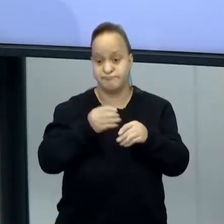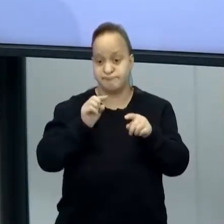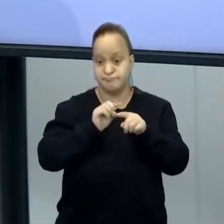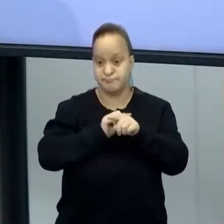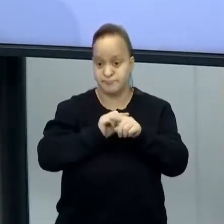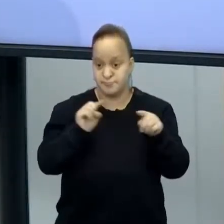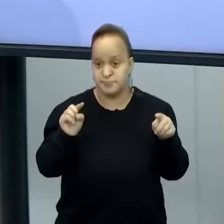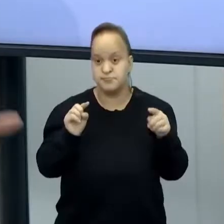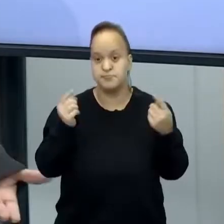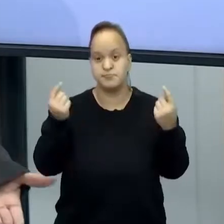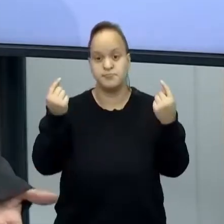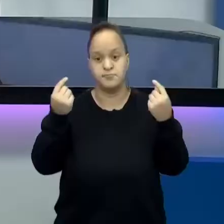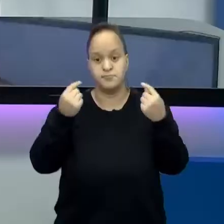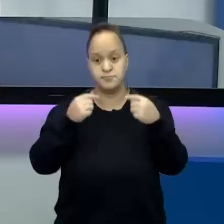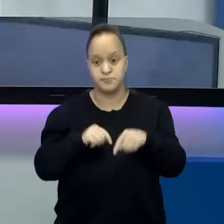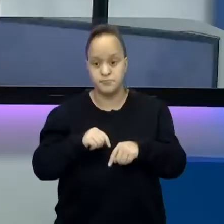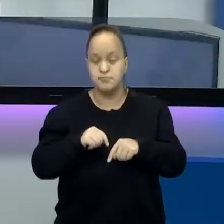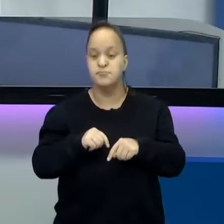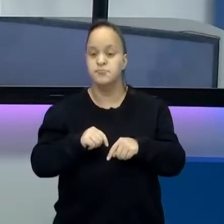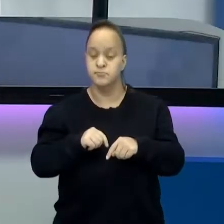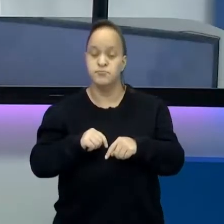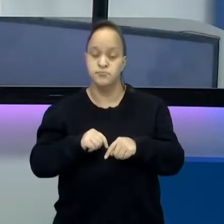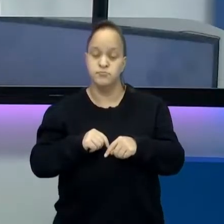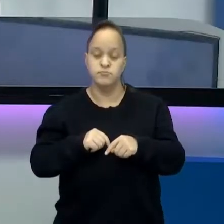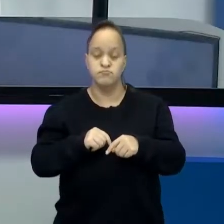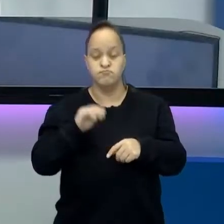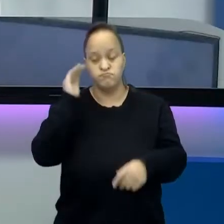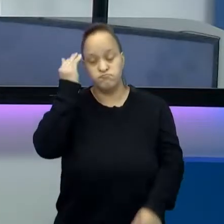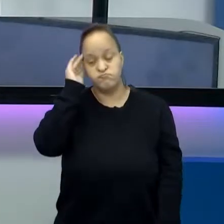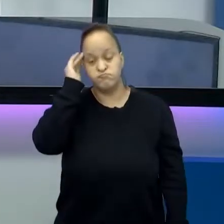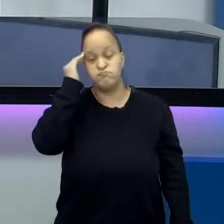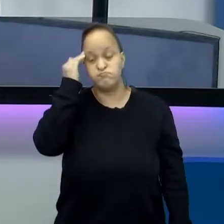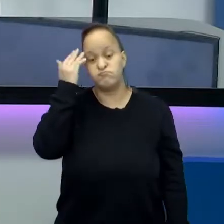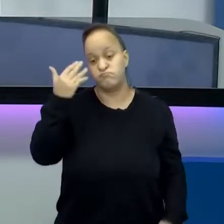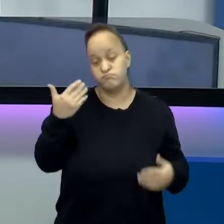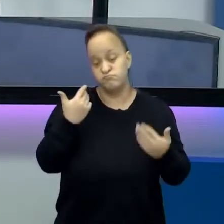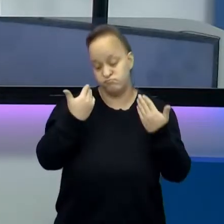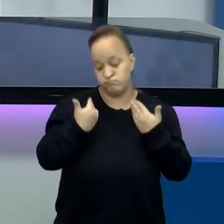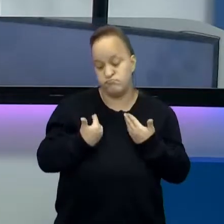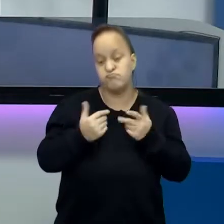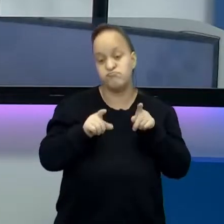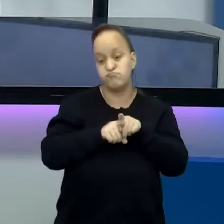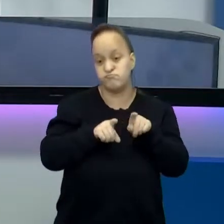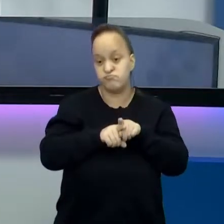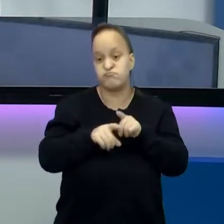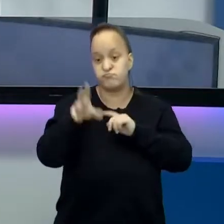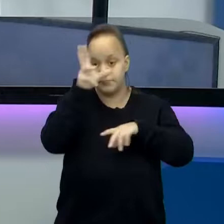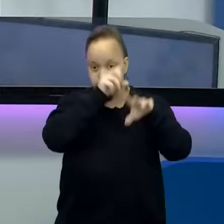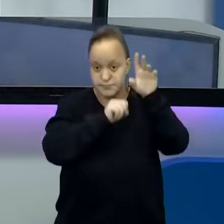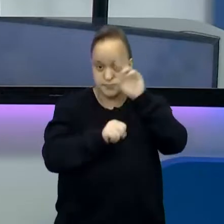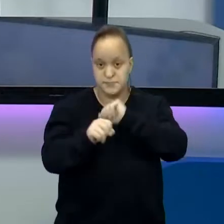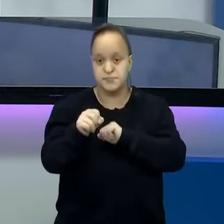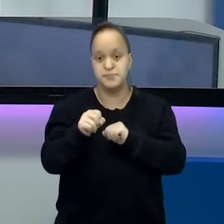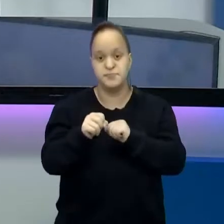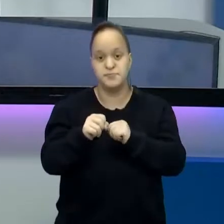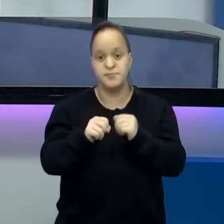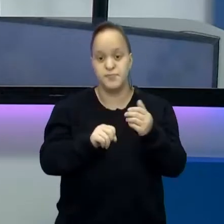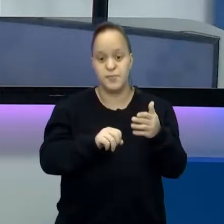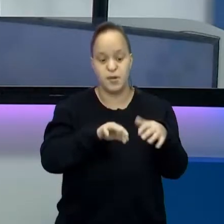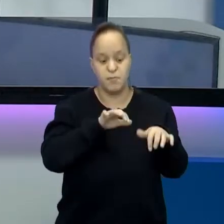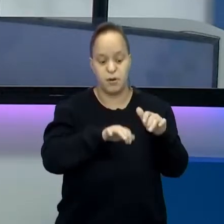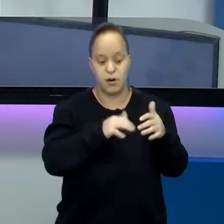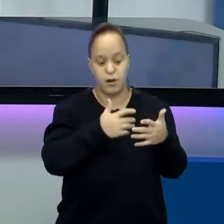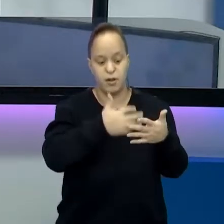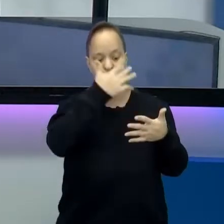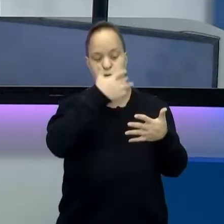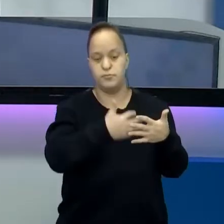possam entrar nesse mundo e eu também. Porque eu estou aprendendo, exatamente isso, exatamente isso. E ó, tô vendo uma galera aqui já